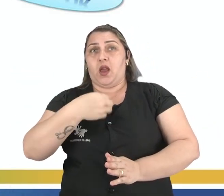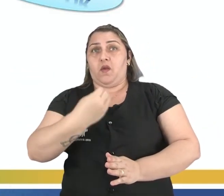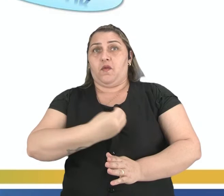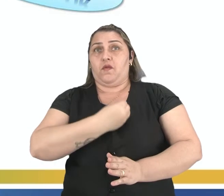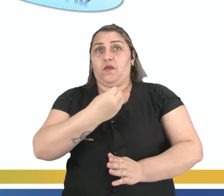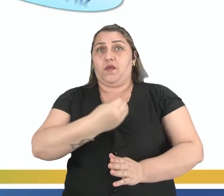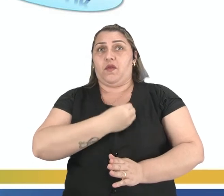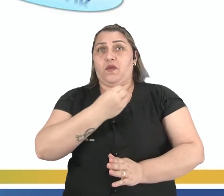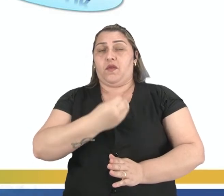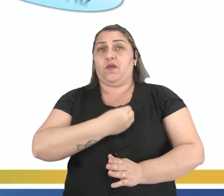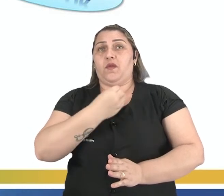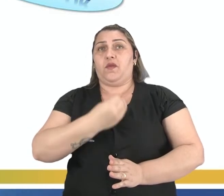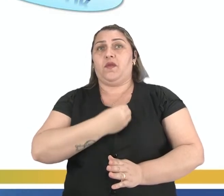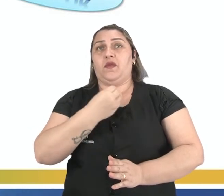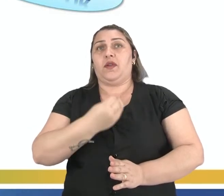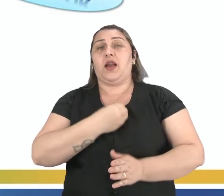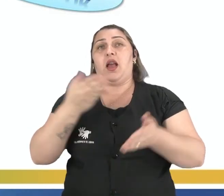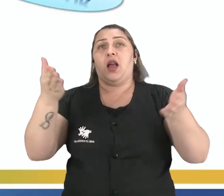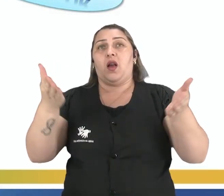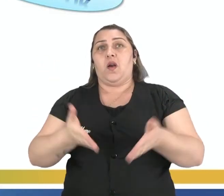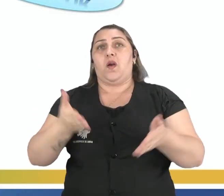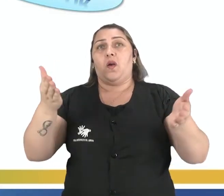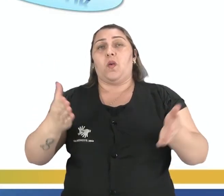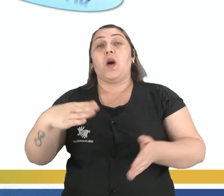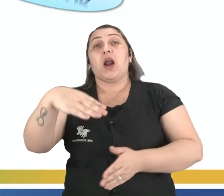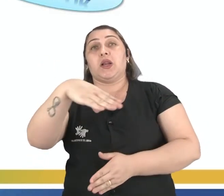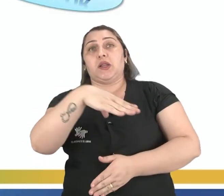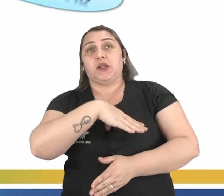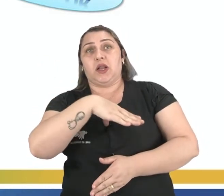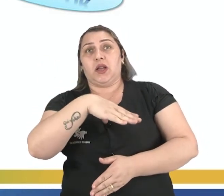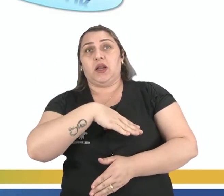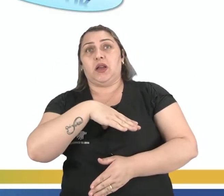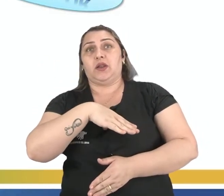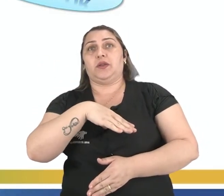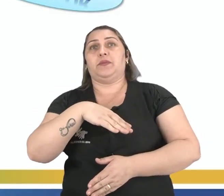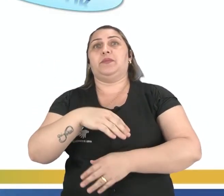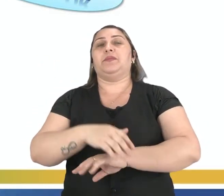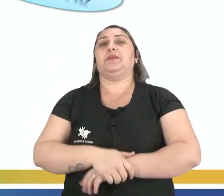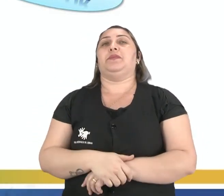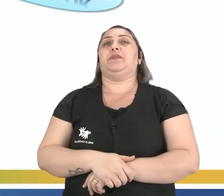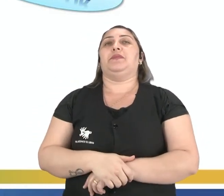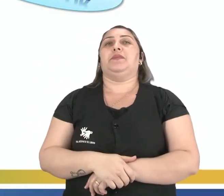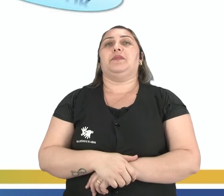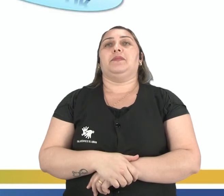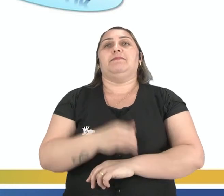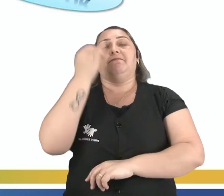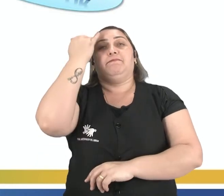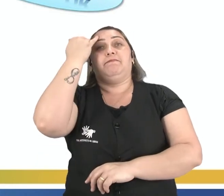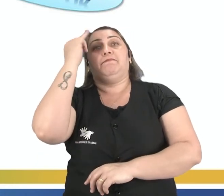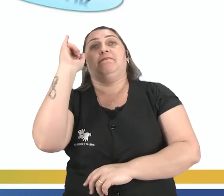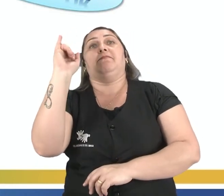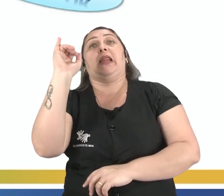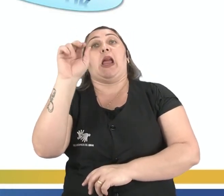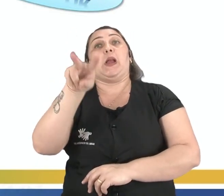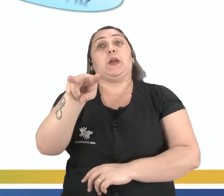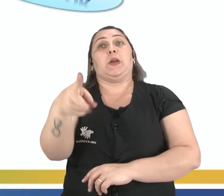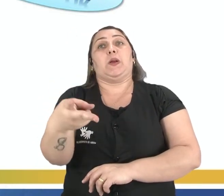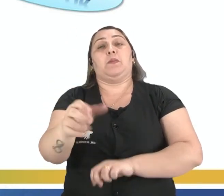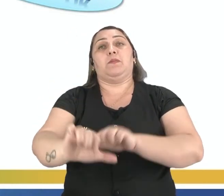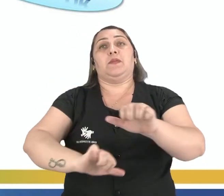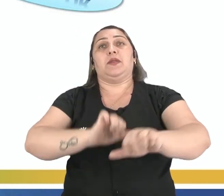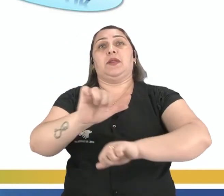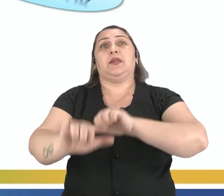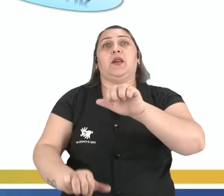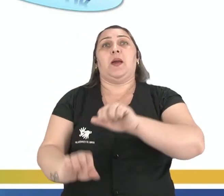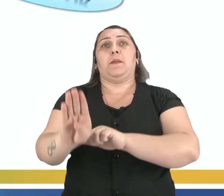em Allain now. E eu vivo agora nessa cidade aí, Allain. Então, eu estou dando uma ideia de alternância, né? De